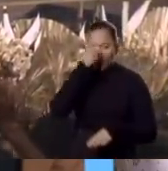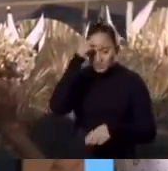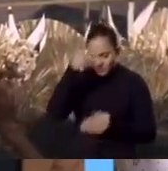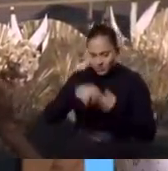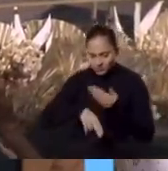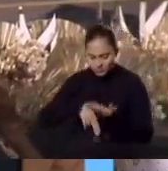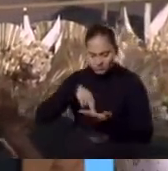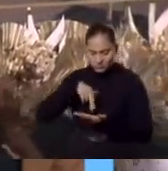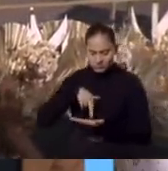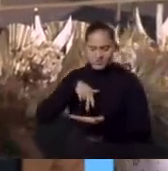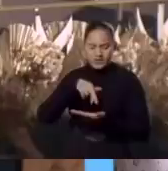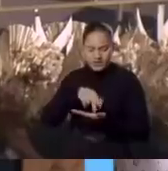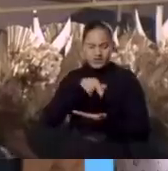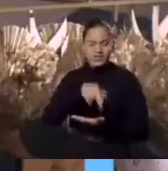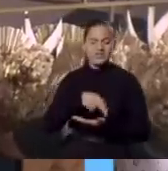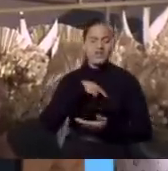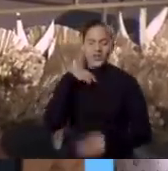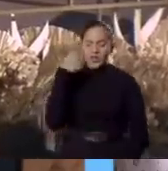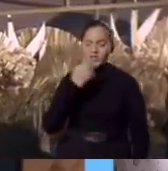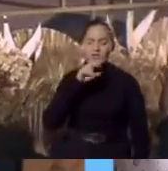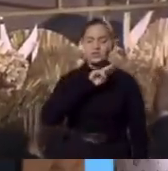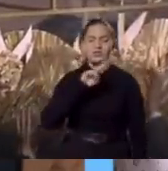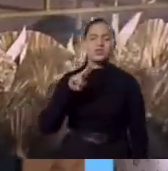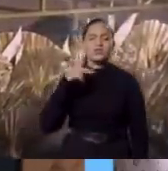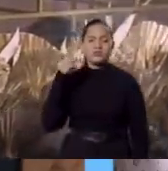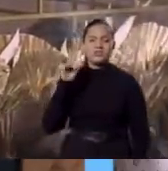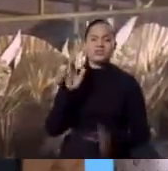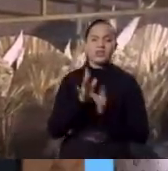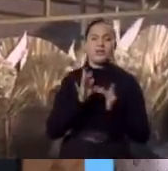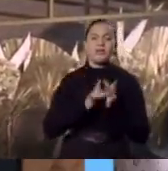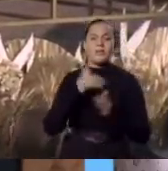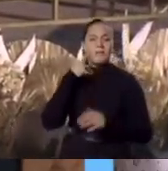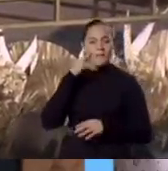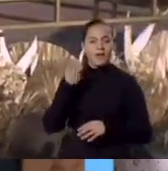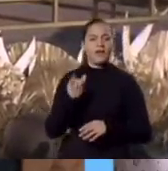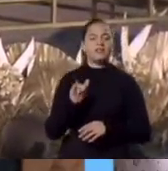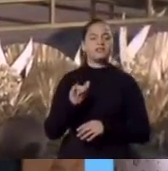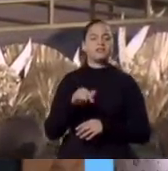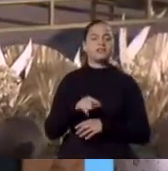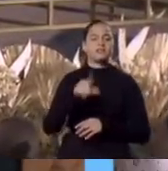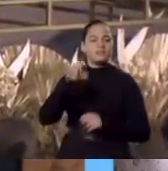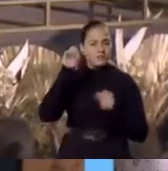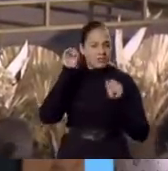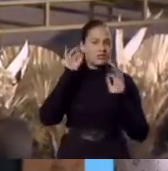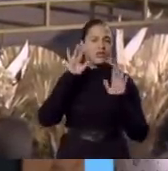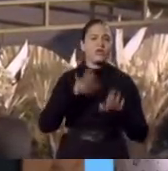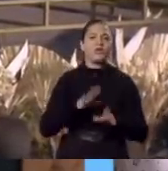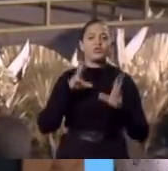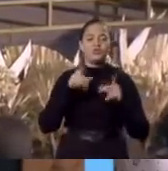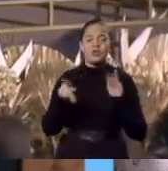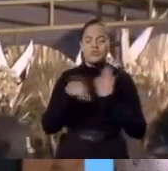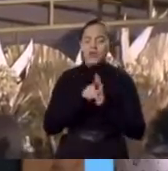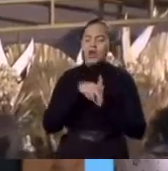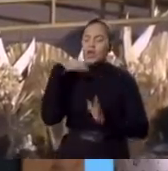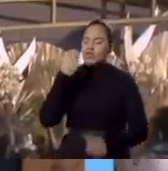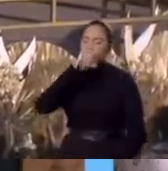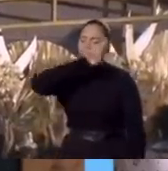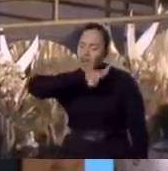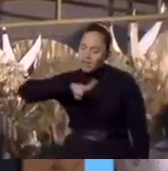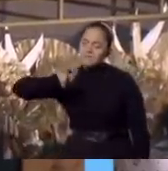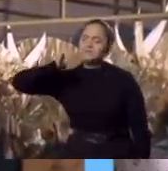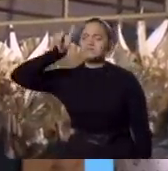Glorifica o teu nome, Pai Tudo é para a tua glória